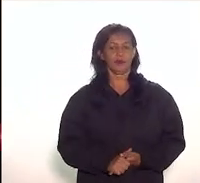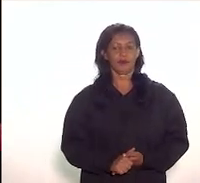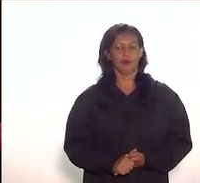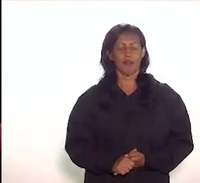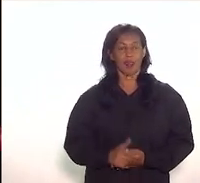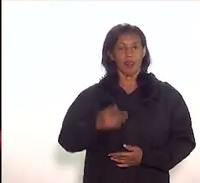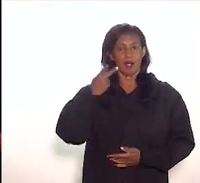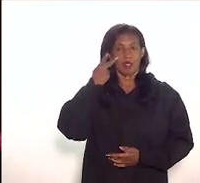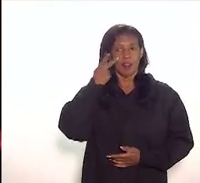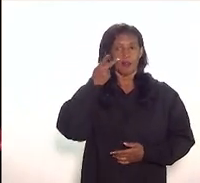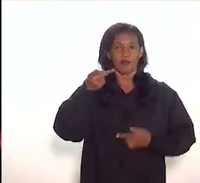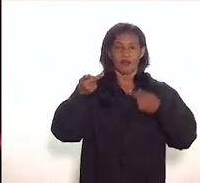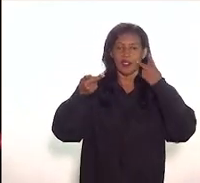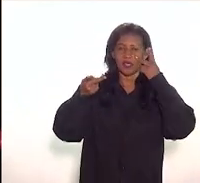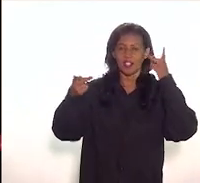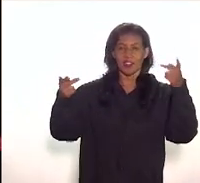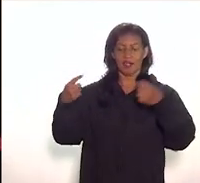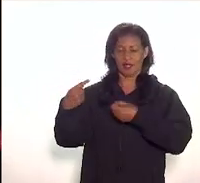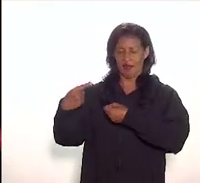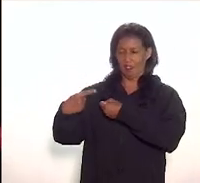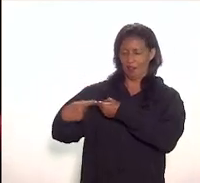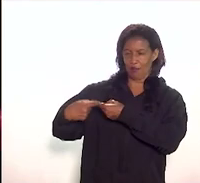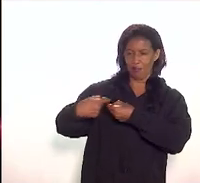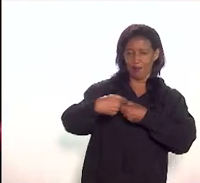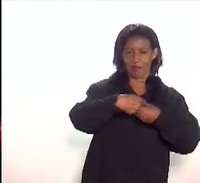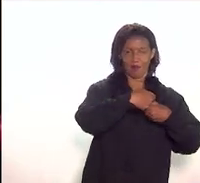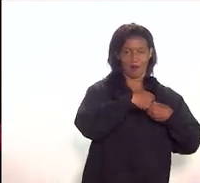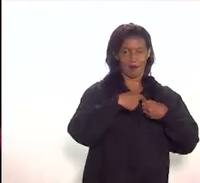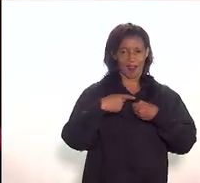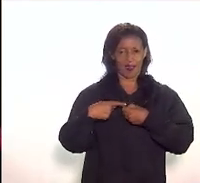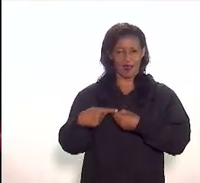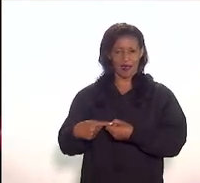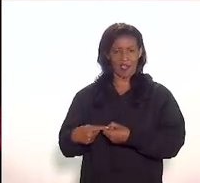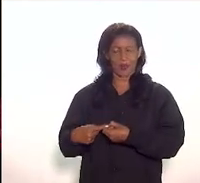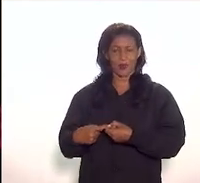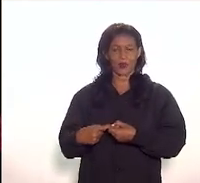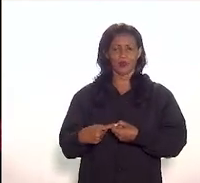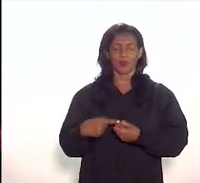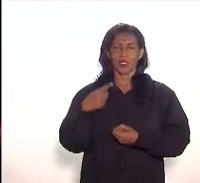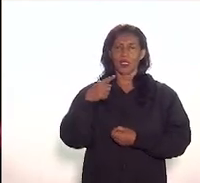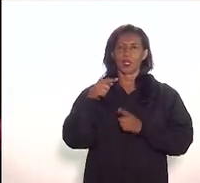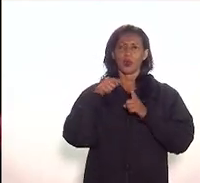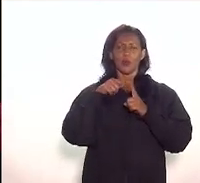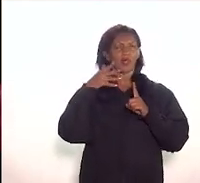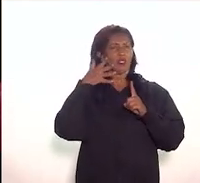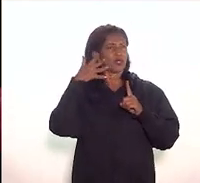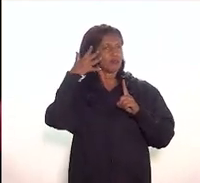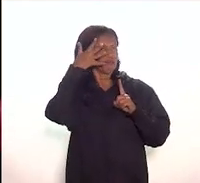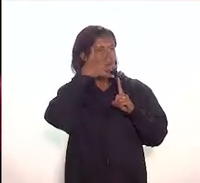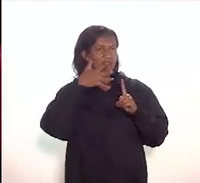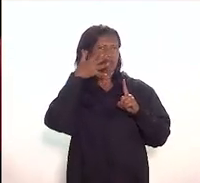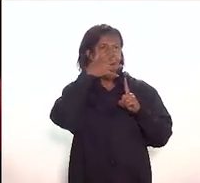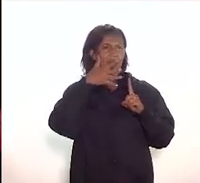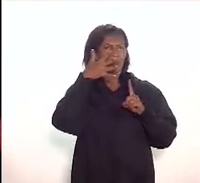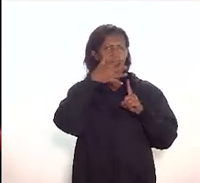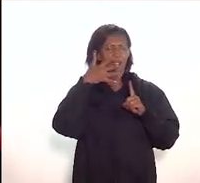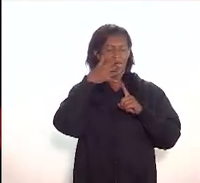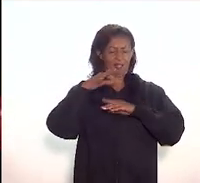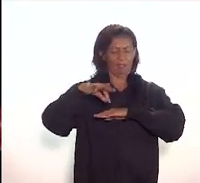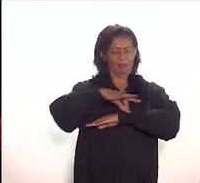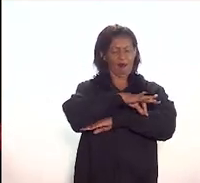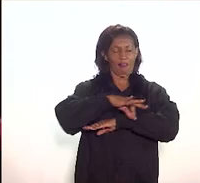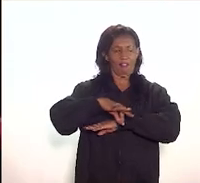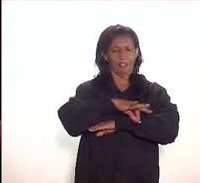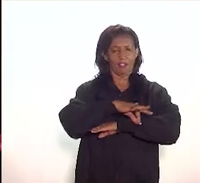visitas ao bairro tá e em uma dessas palestras a arquiteta do IFAM